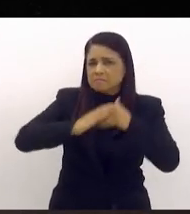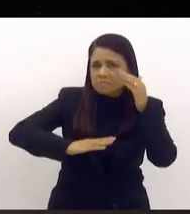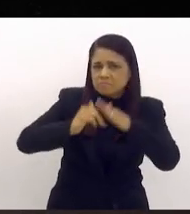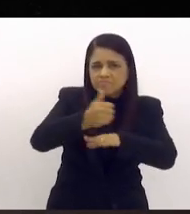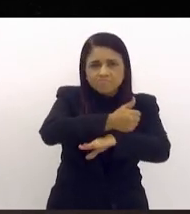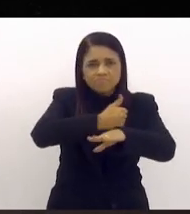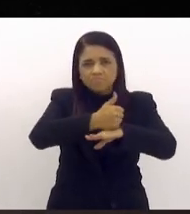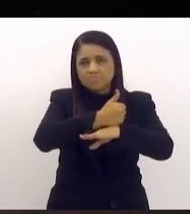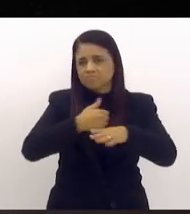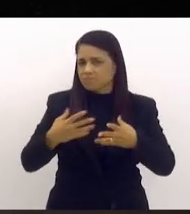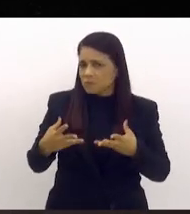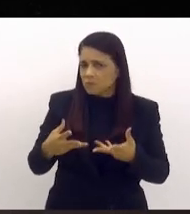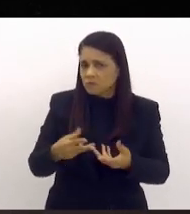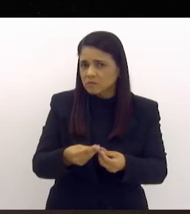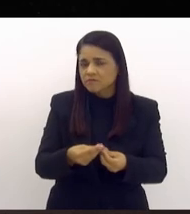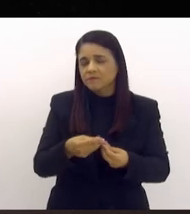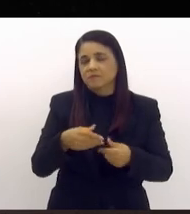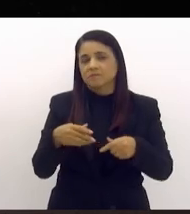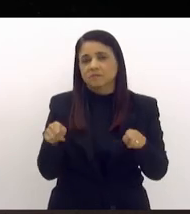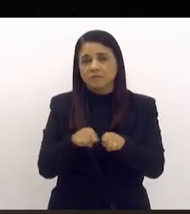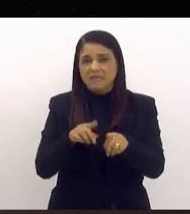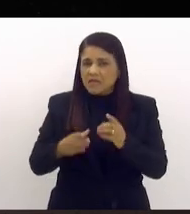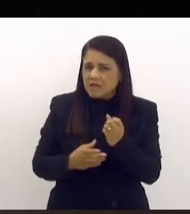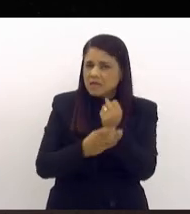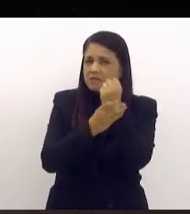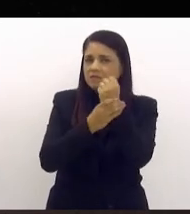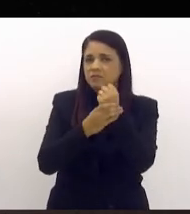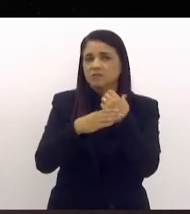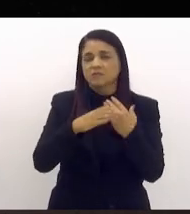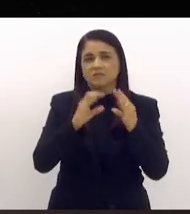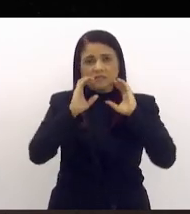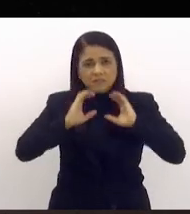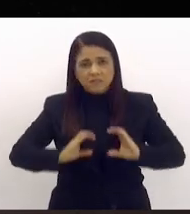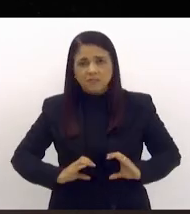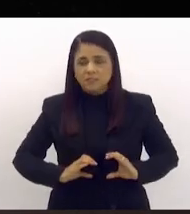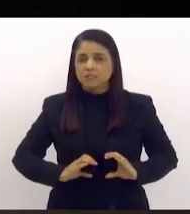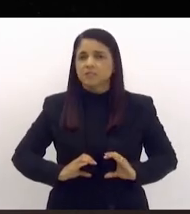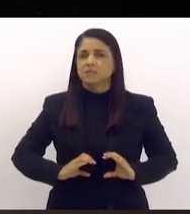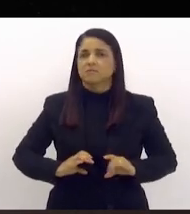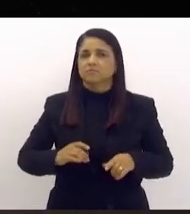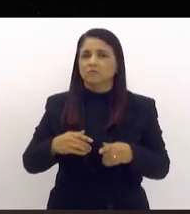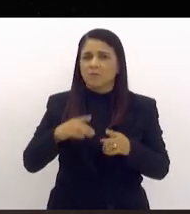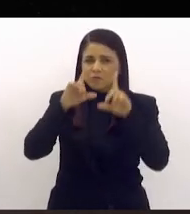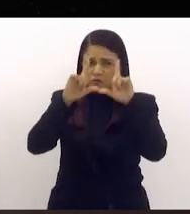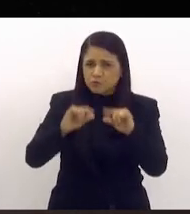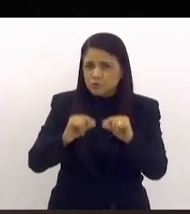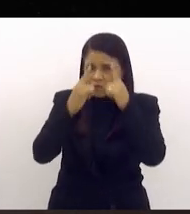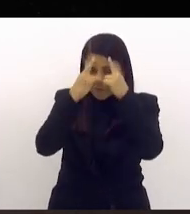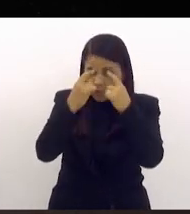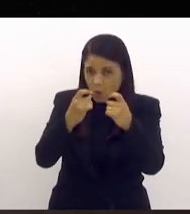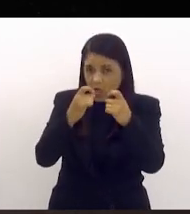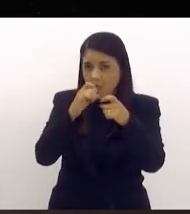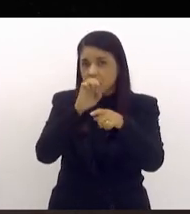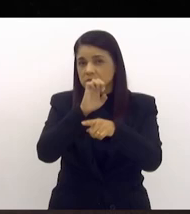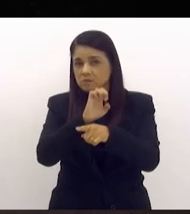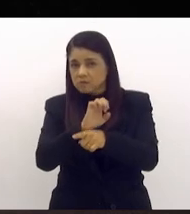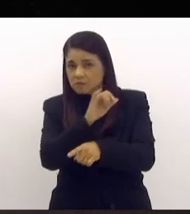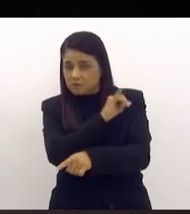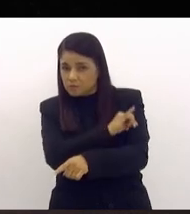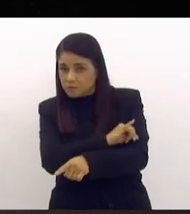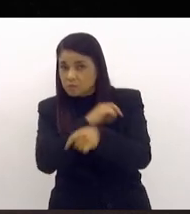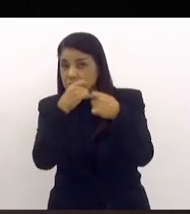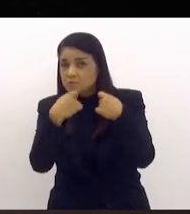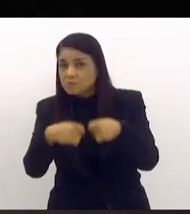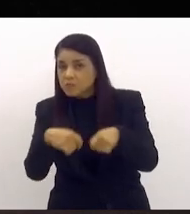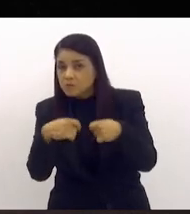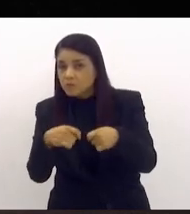é fundamental. Para a gente garantir cidadania plena, diminuir a violência no Estado do Rio de Janeiro, a gente precisa